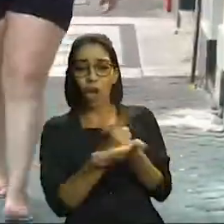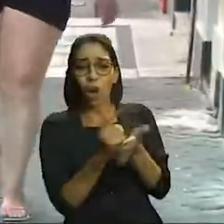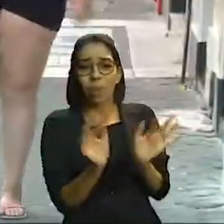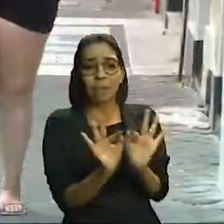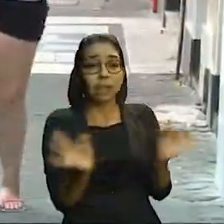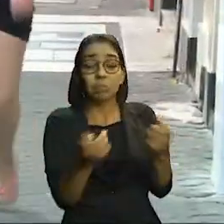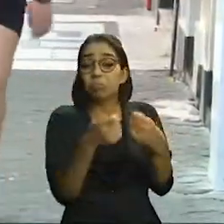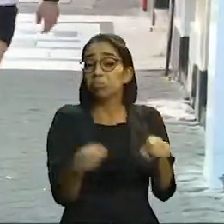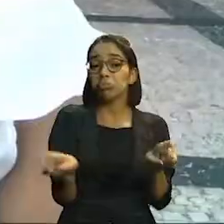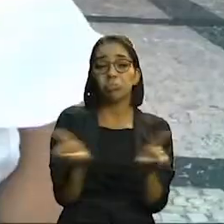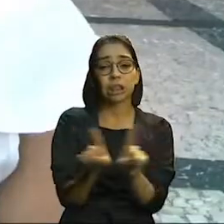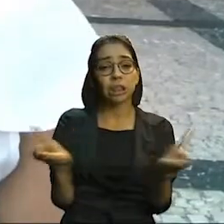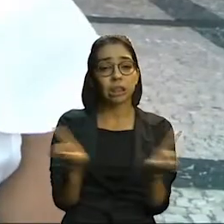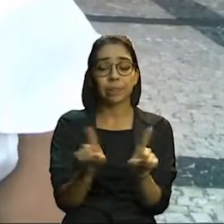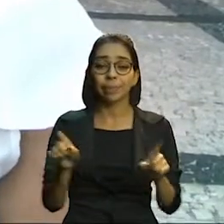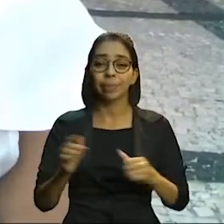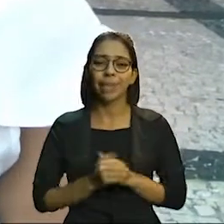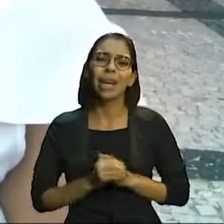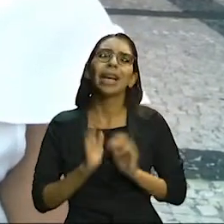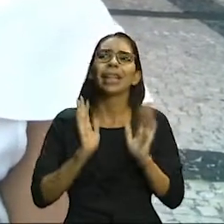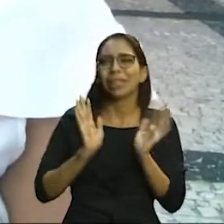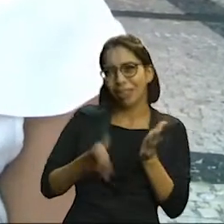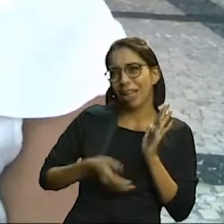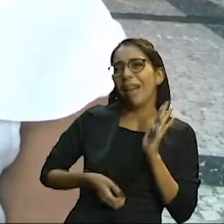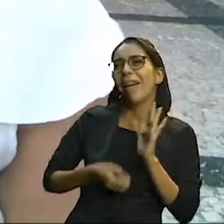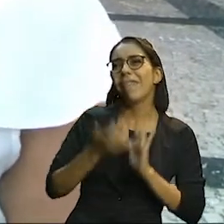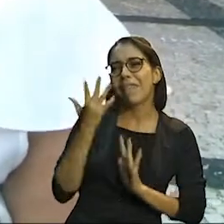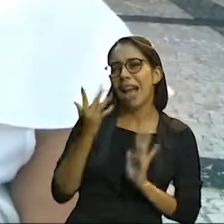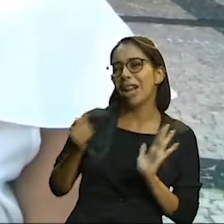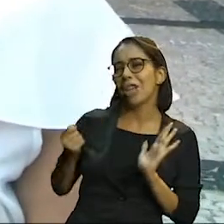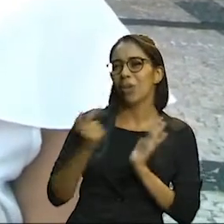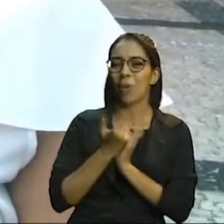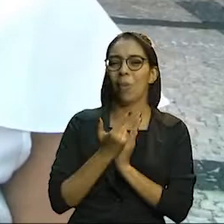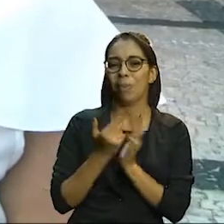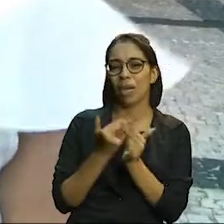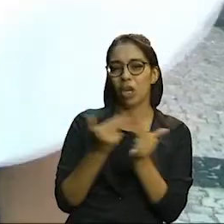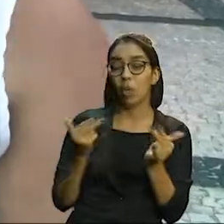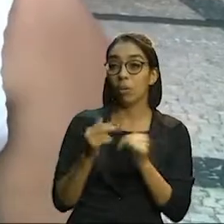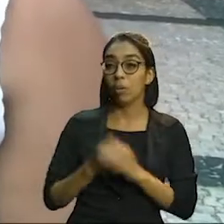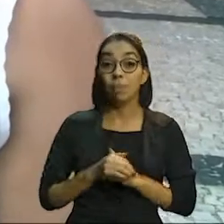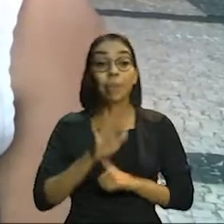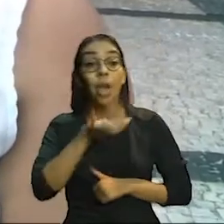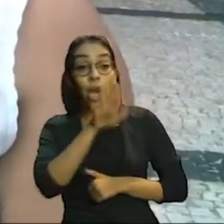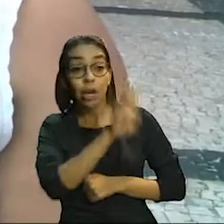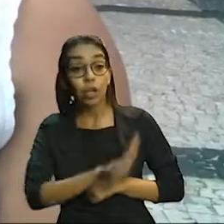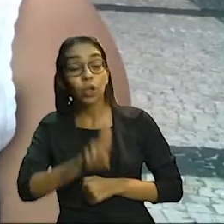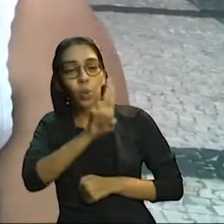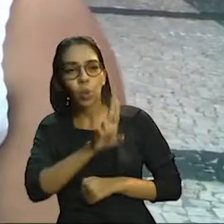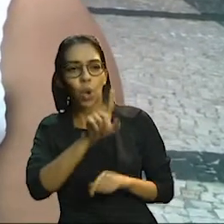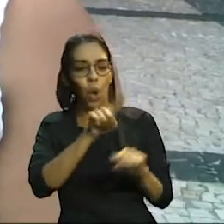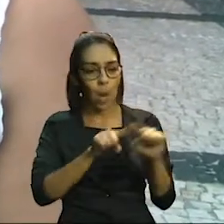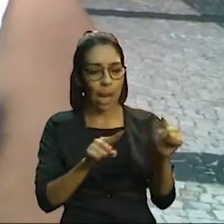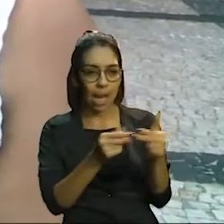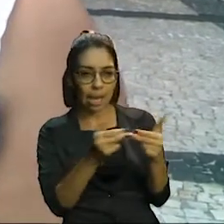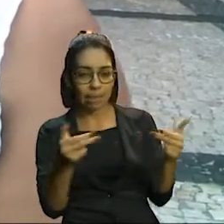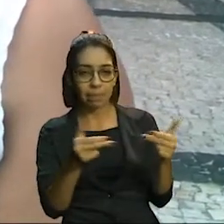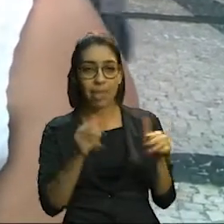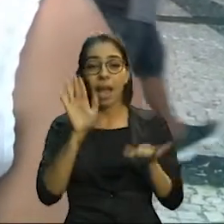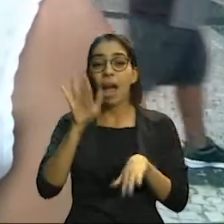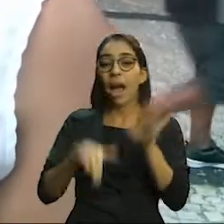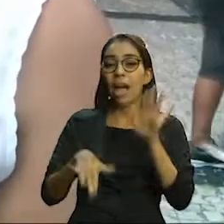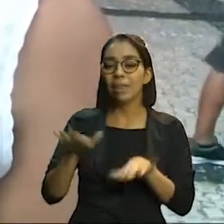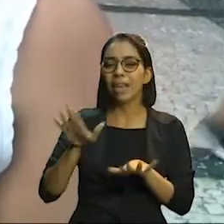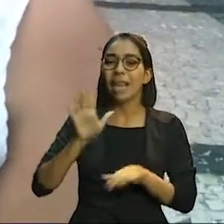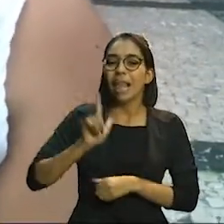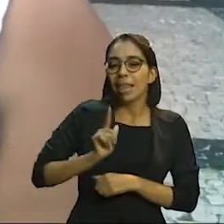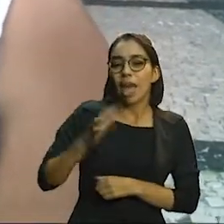desnecessárias. Já várias vezes. E chegou a usar esses produtos? Sim, em alguns não. Até hoje eu tenho